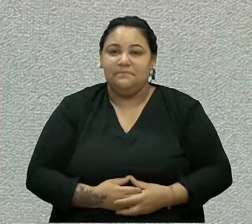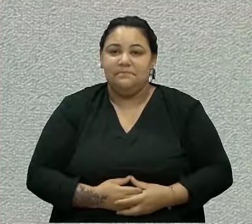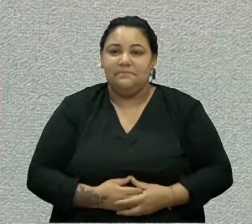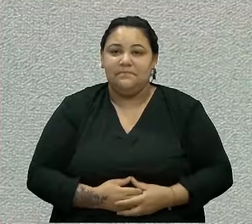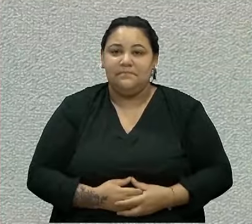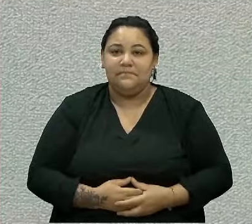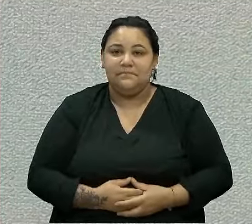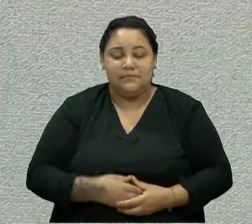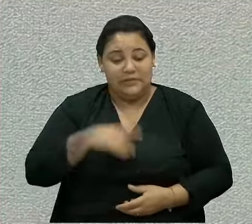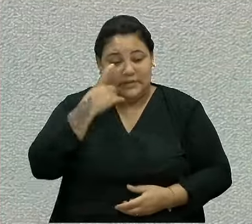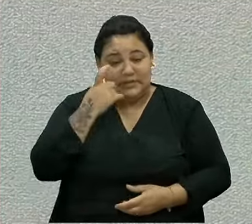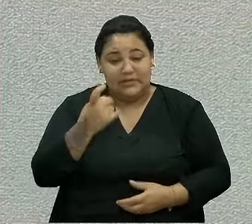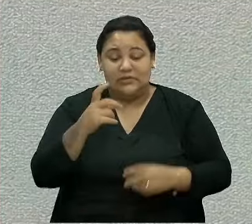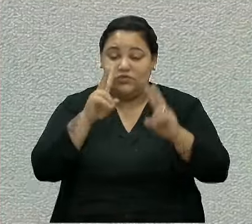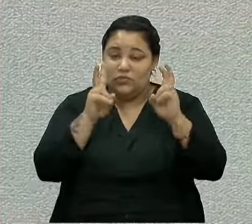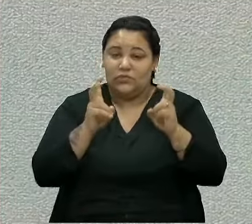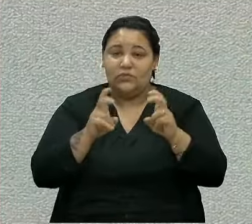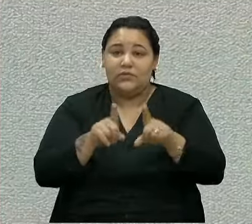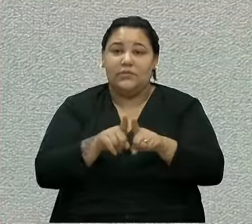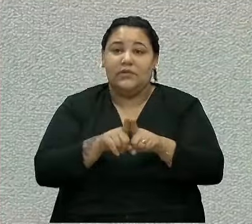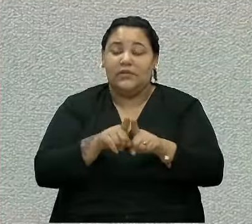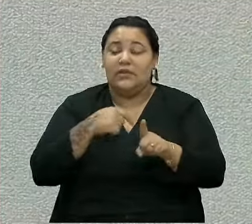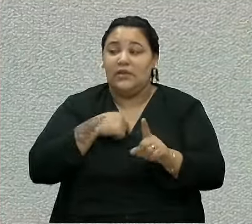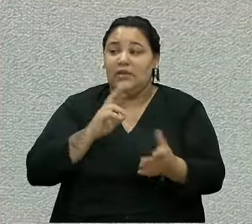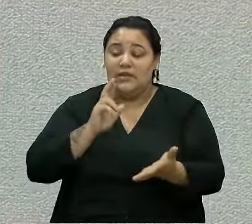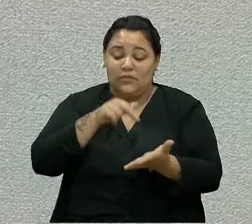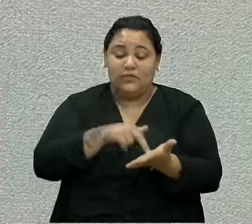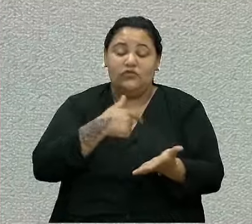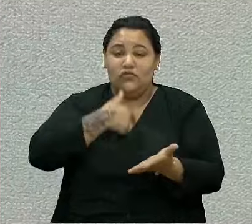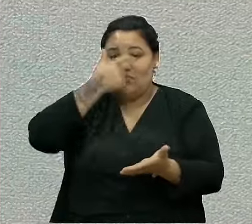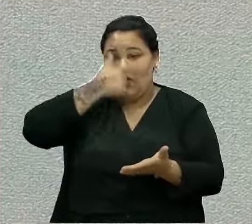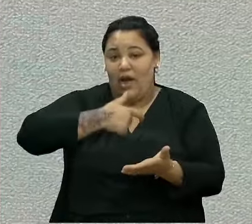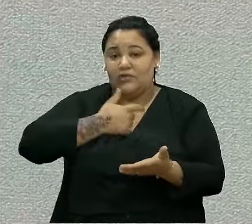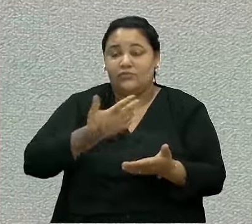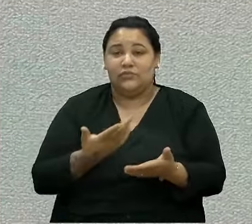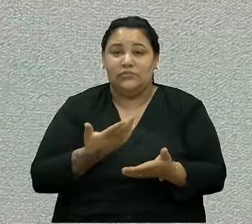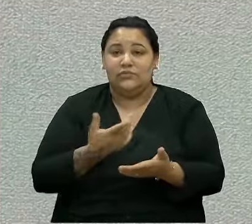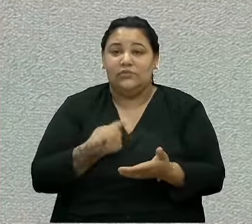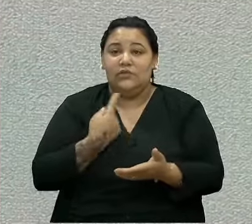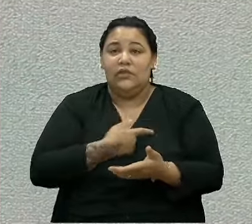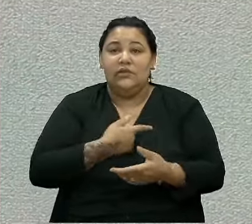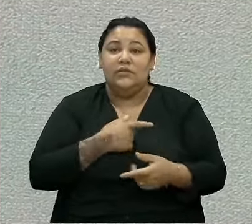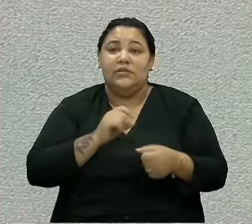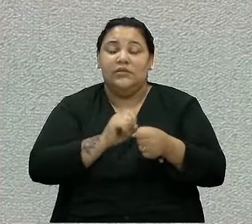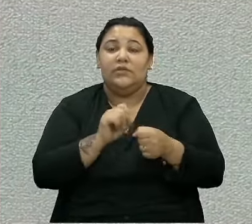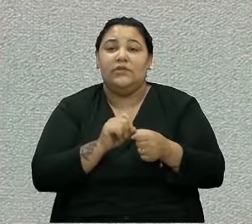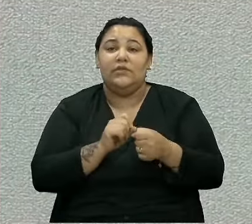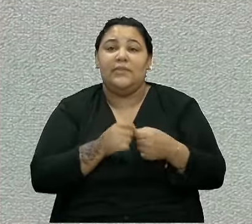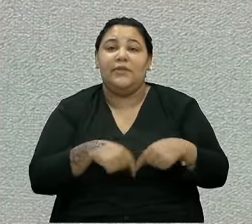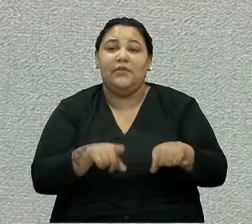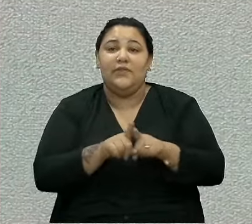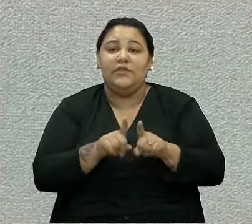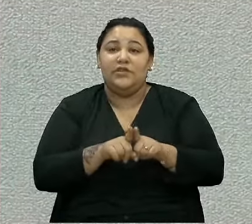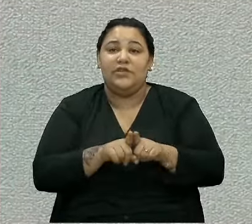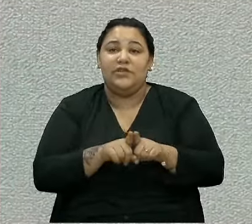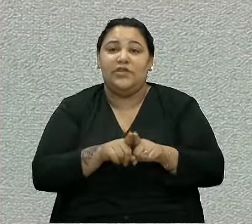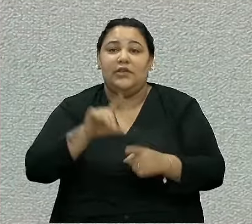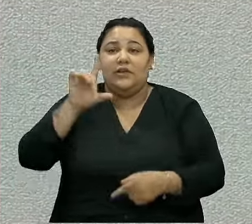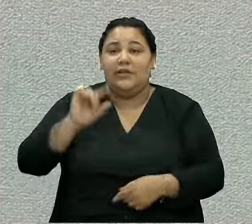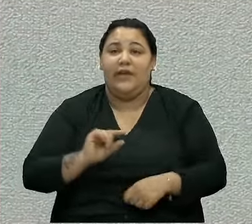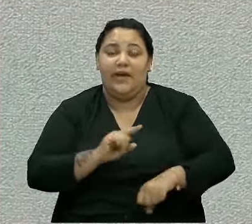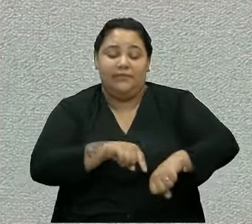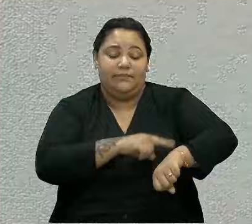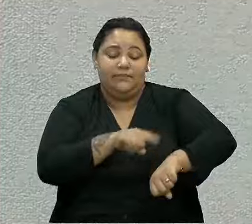Interessante essa abordagem. E realmente, eu acho que quando a gente fala em redução de horário de trabalho, a gente está